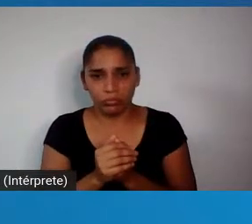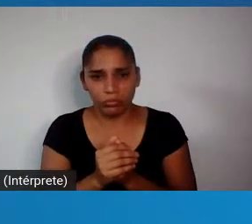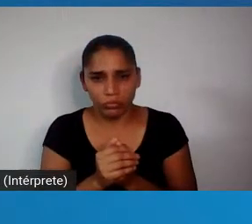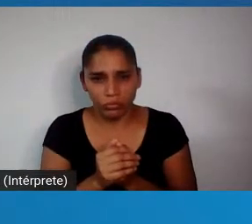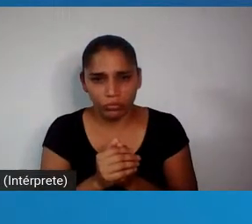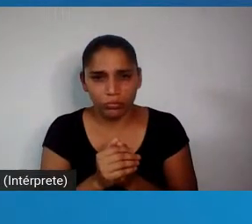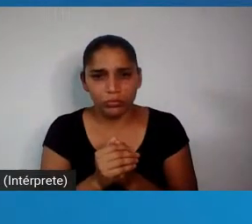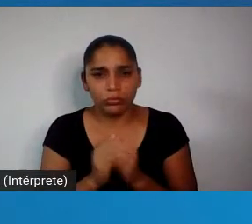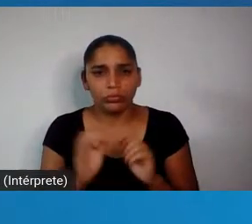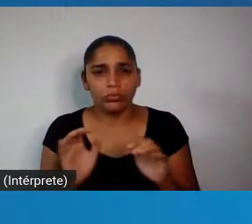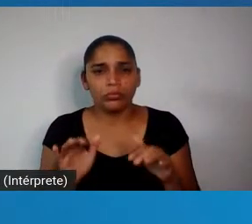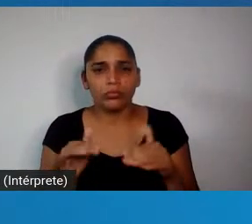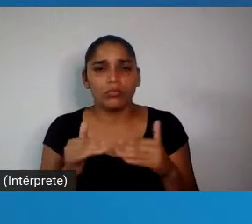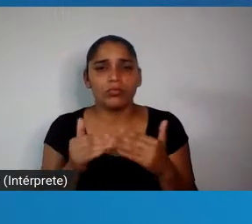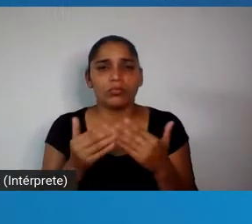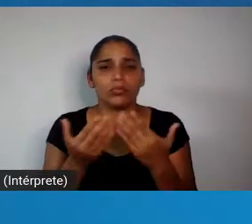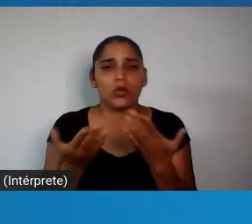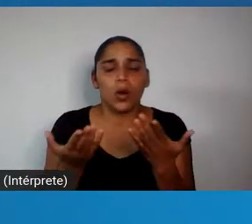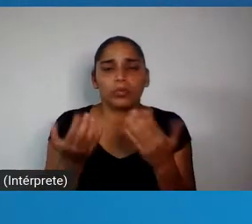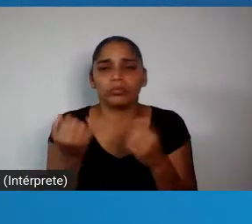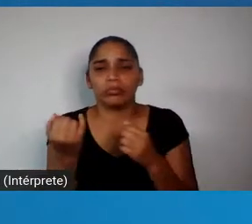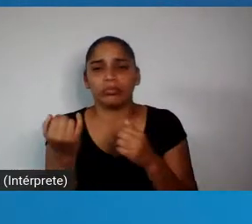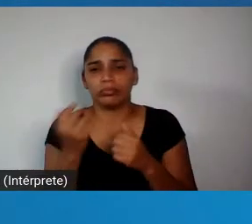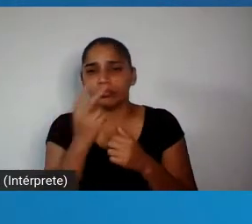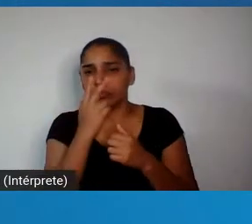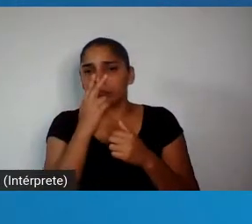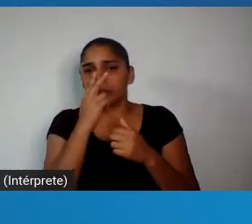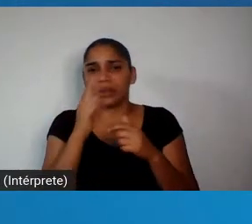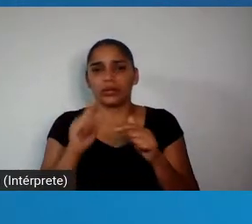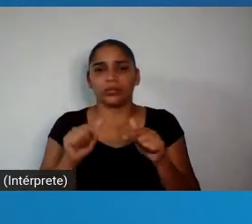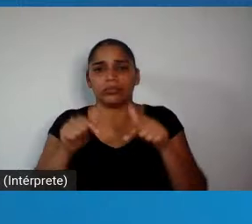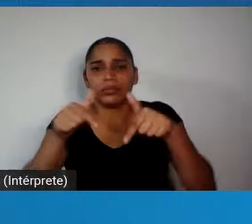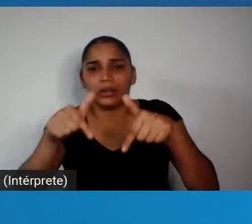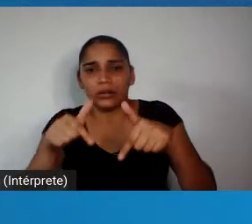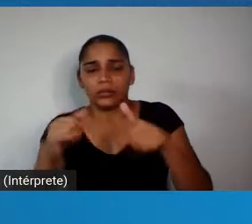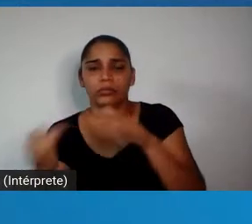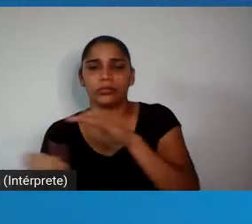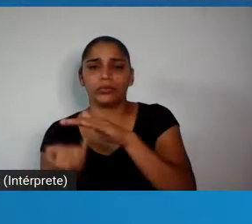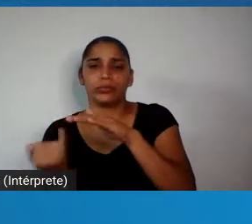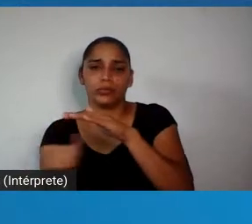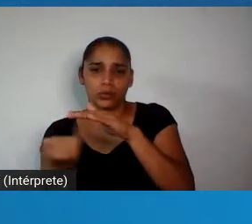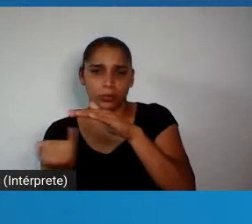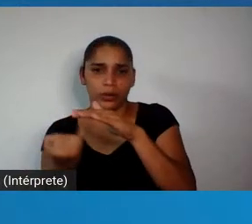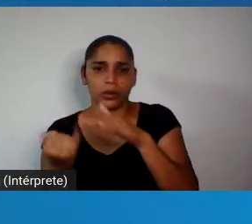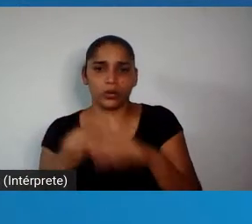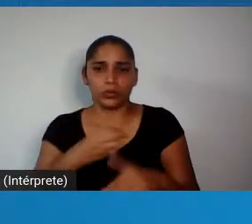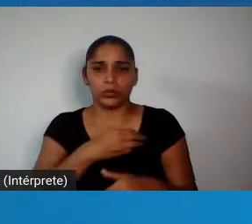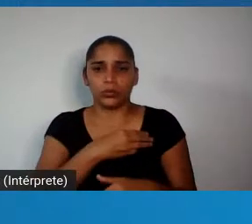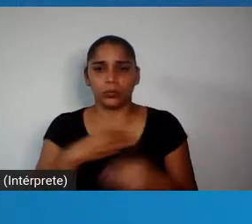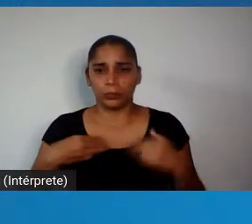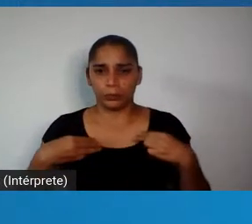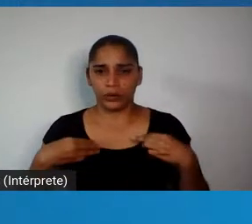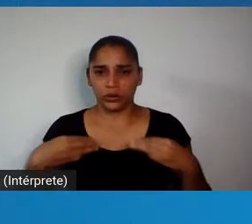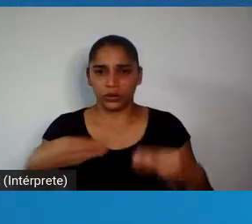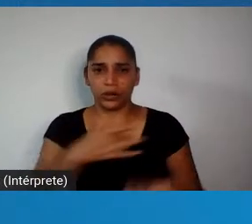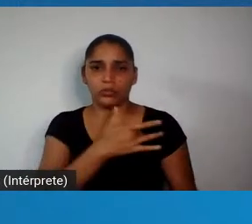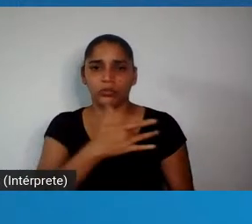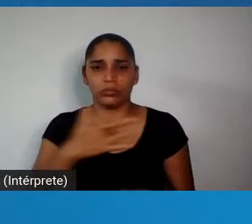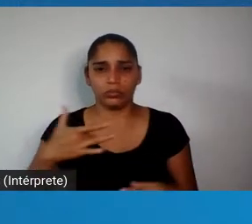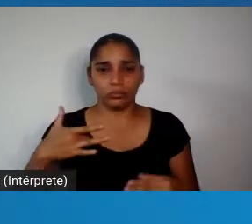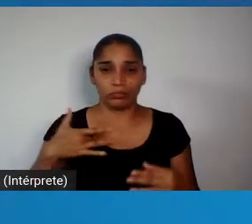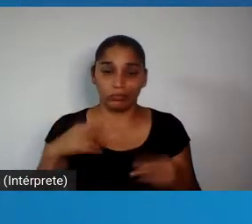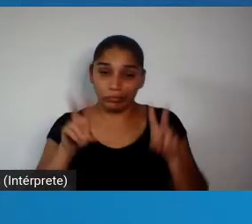condução informal ou paralela, shadow, Ministério da Saúde, entre